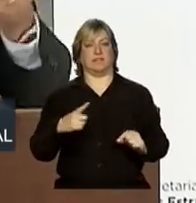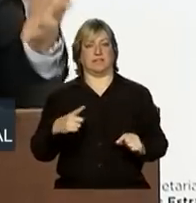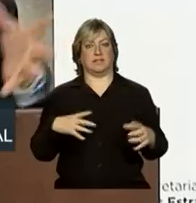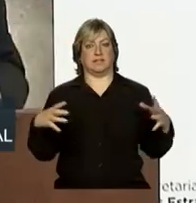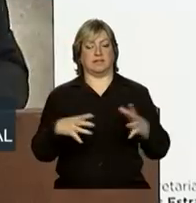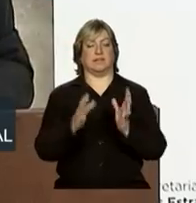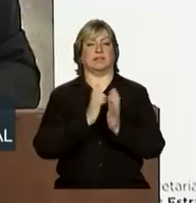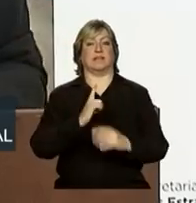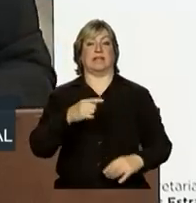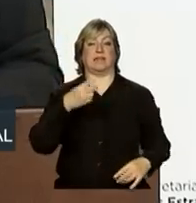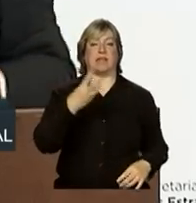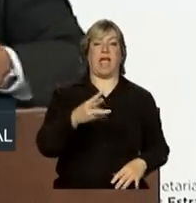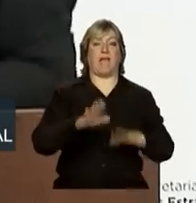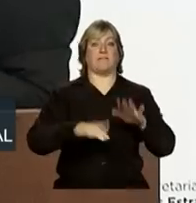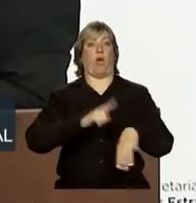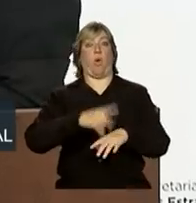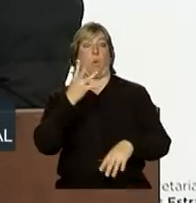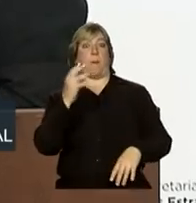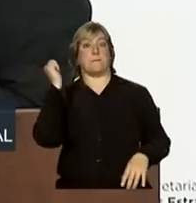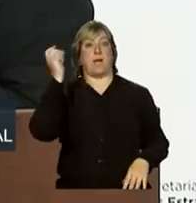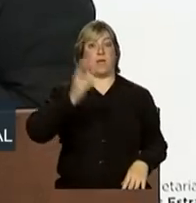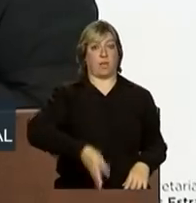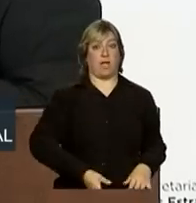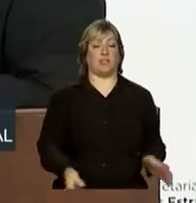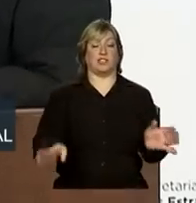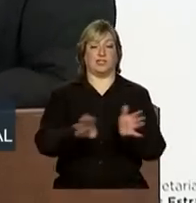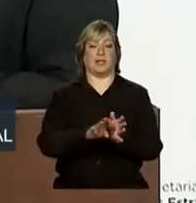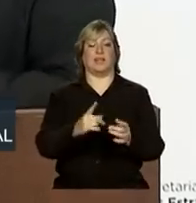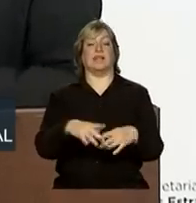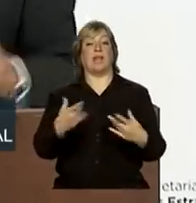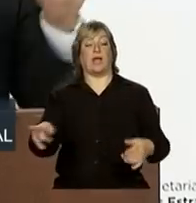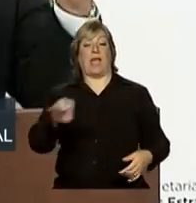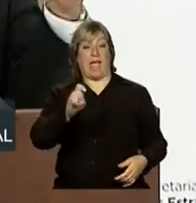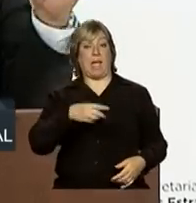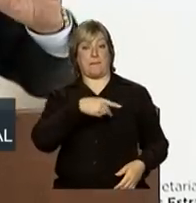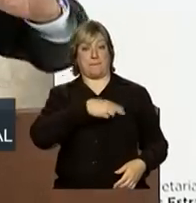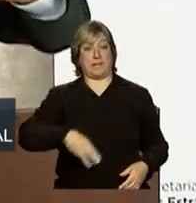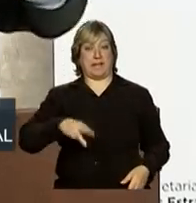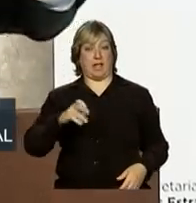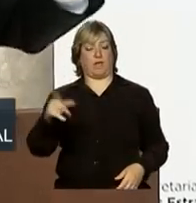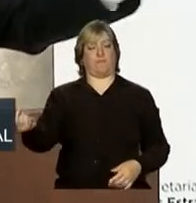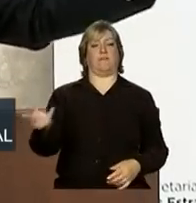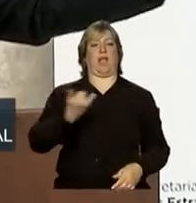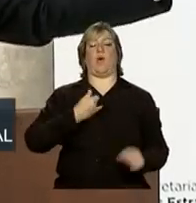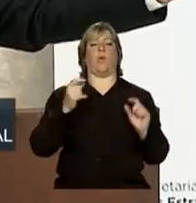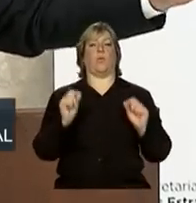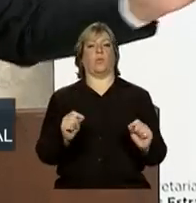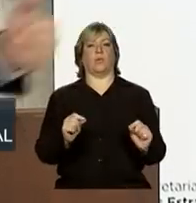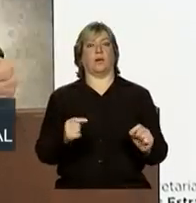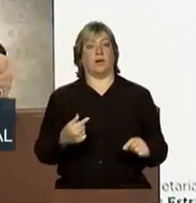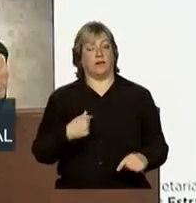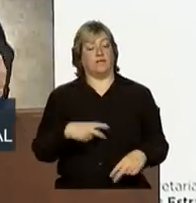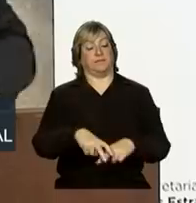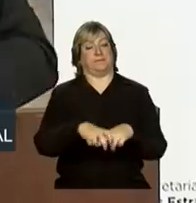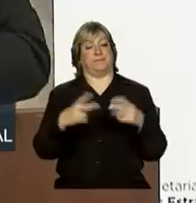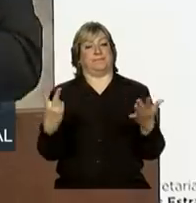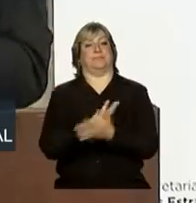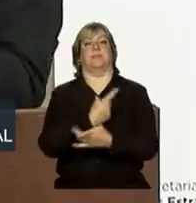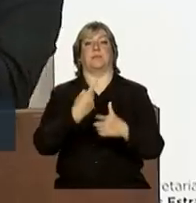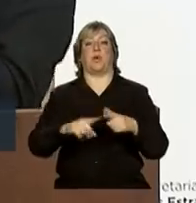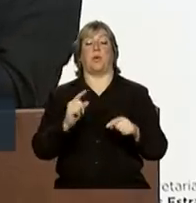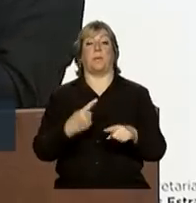três, quatro horas da manhã. Mas aí o ministro Nelson, o ex-ministro Nelson, para mim, mas, tem que eu criei um baita problema. Qual foi?